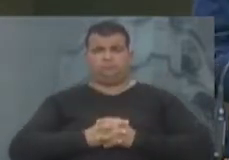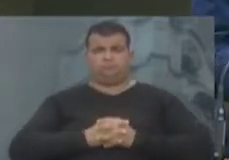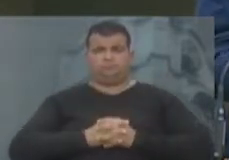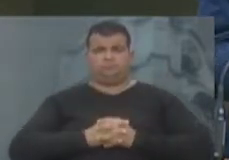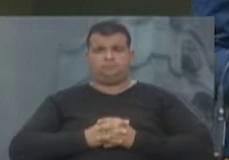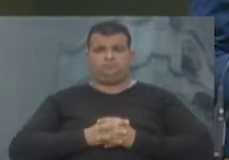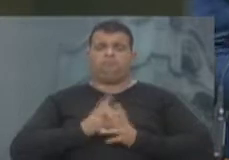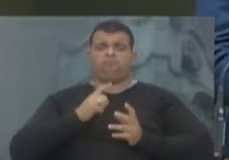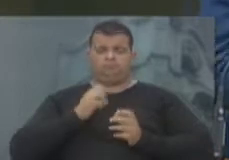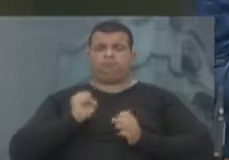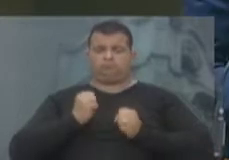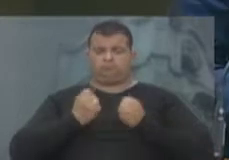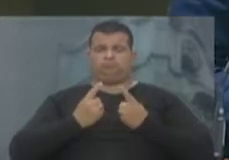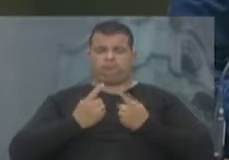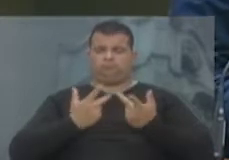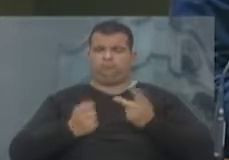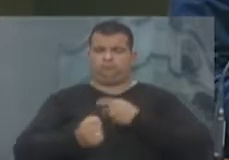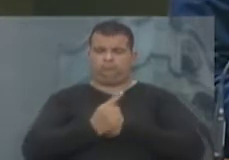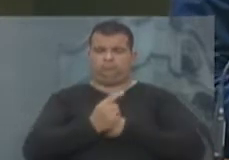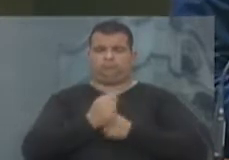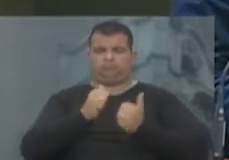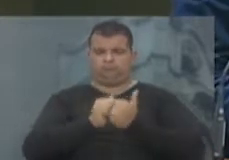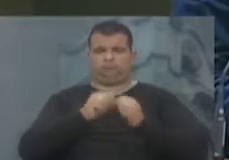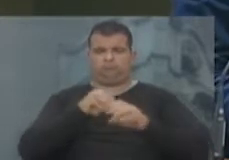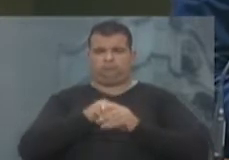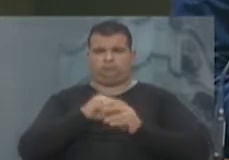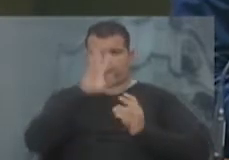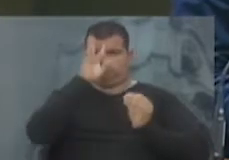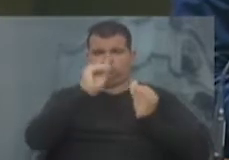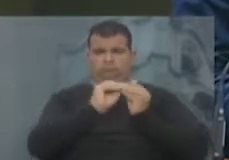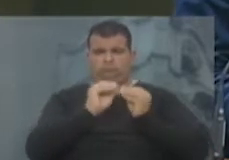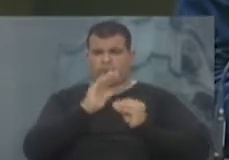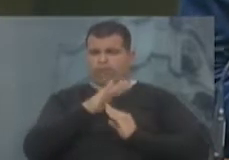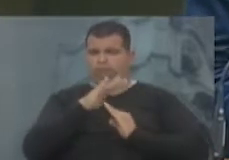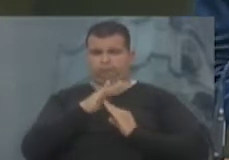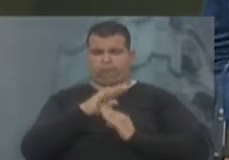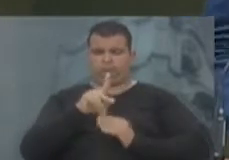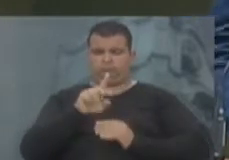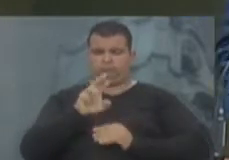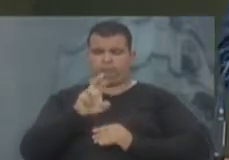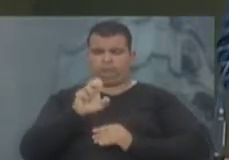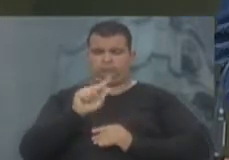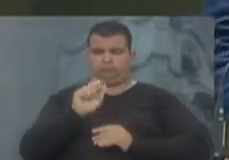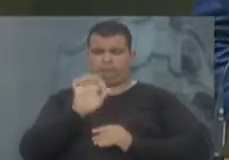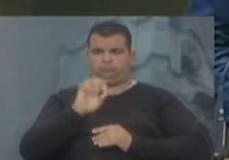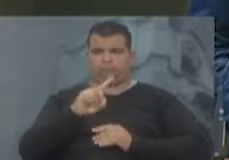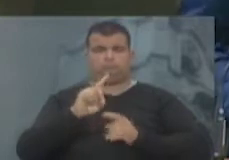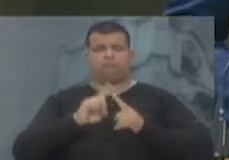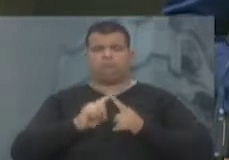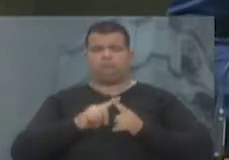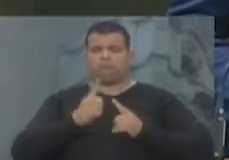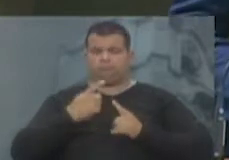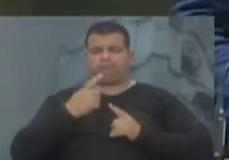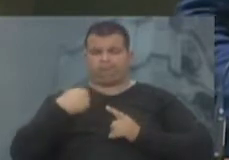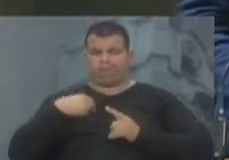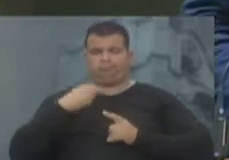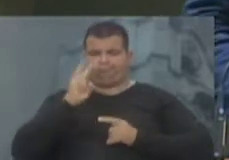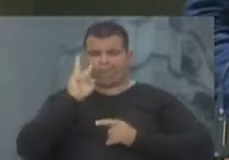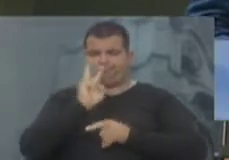que existe alguma coisa muito estranha no ar com relação a essa suspensão de pregão. Porque, assim, vamos lá, né?